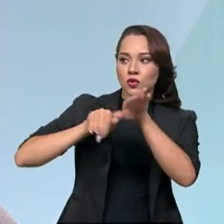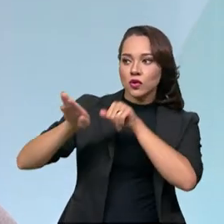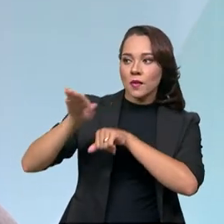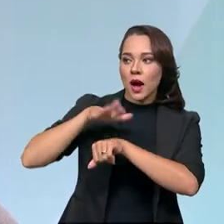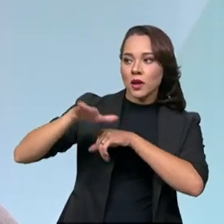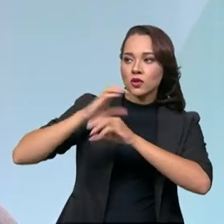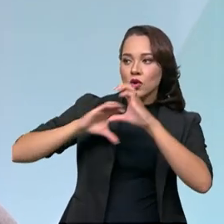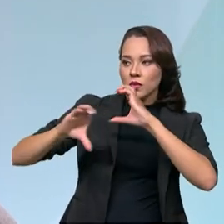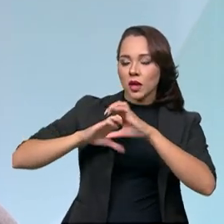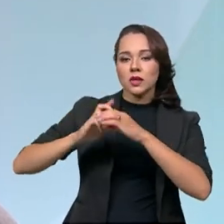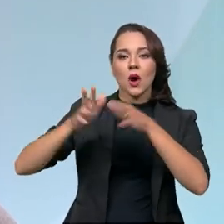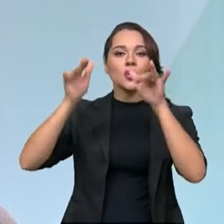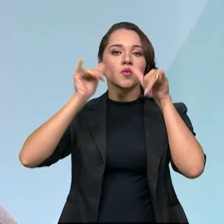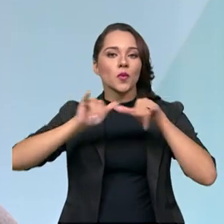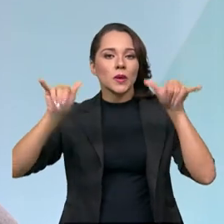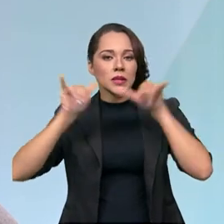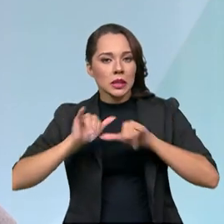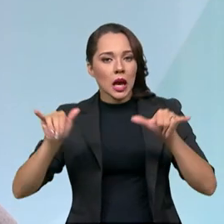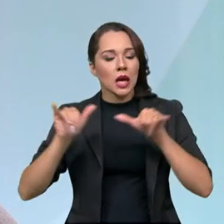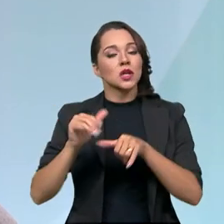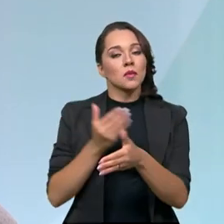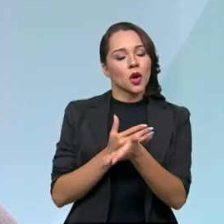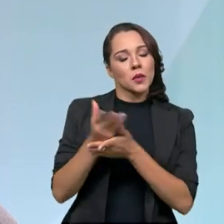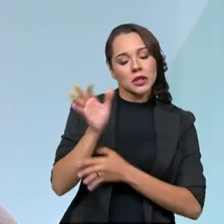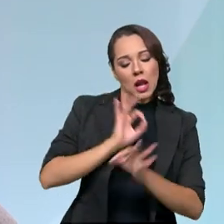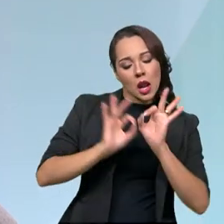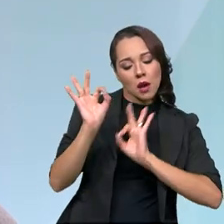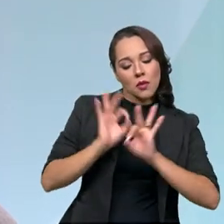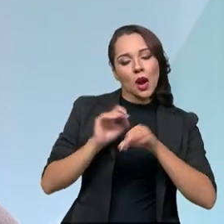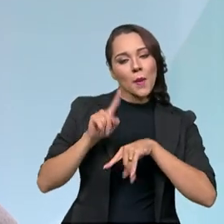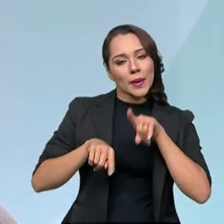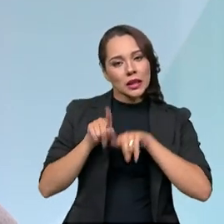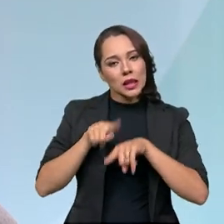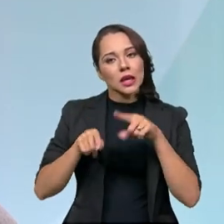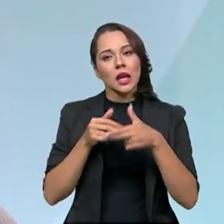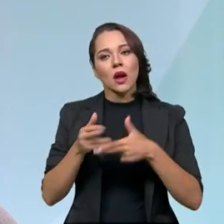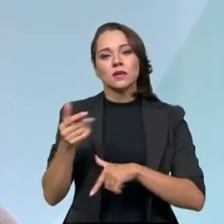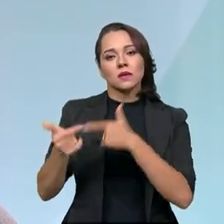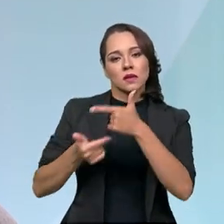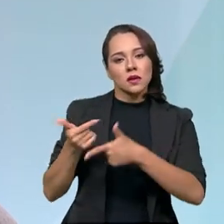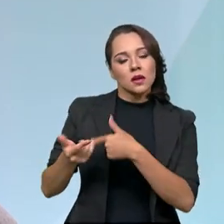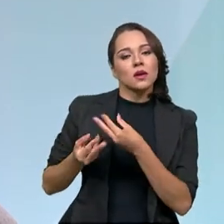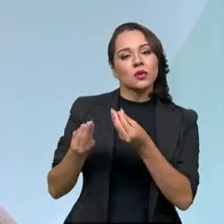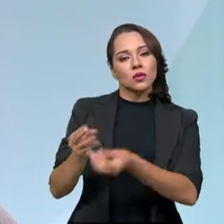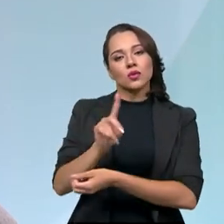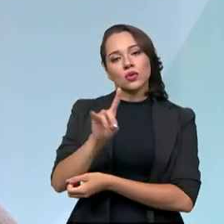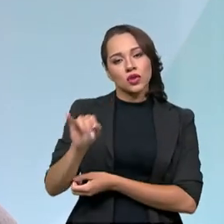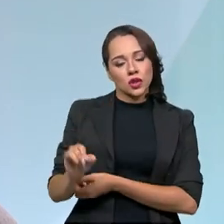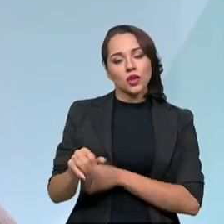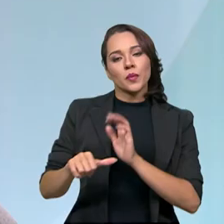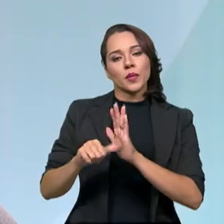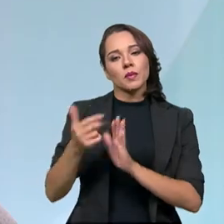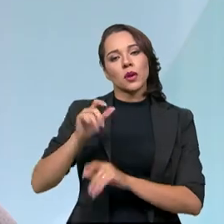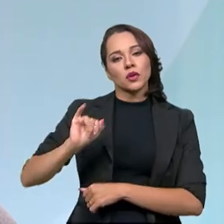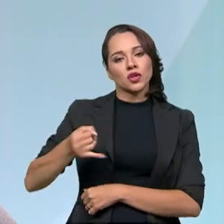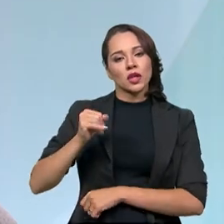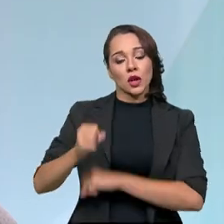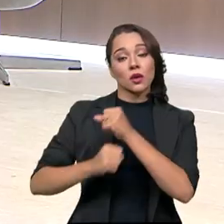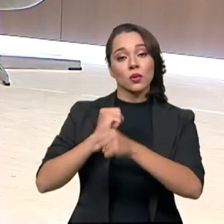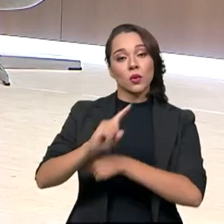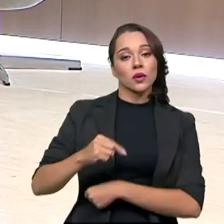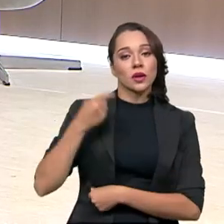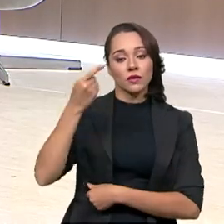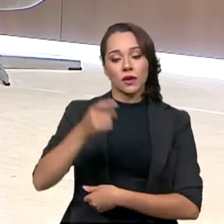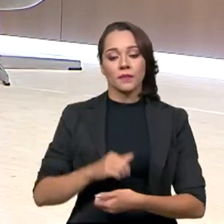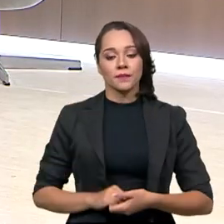comunicação, de publicidade, para começar a elaborar o material que vai ser trabalhado a partir do 1º de janeiro do ano seguinte.